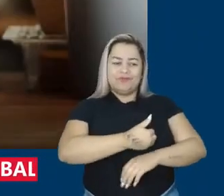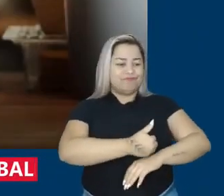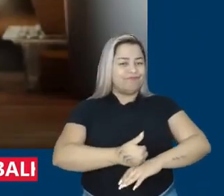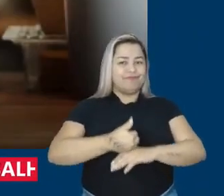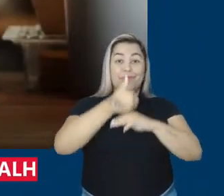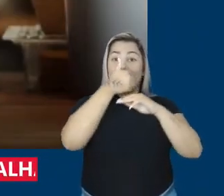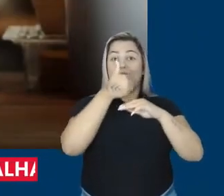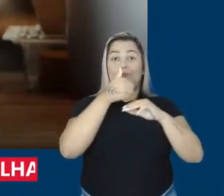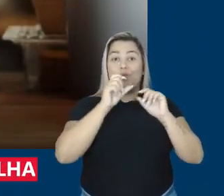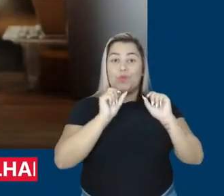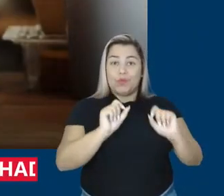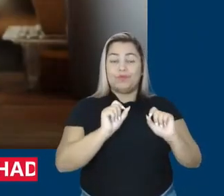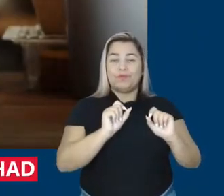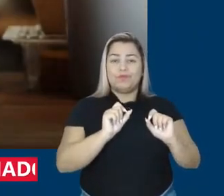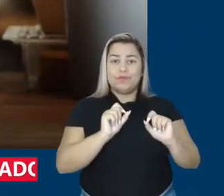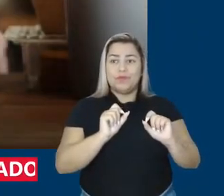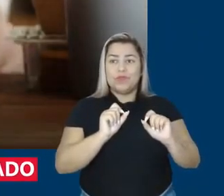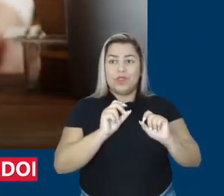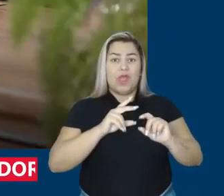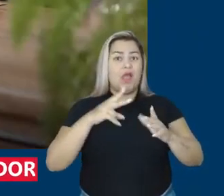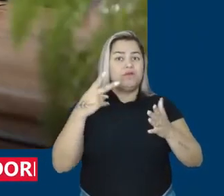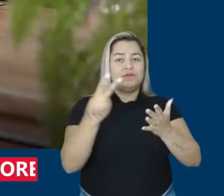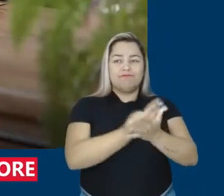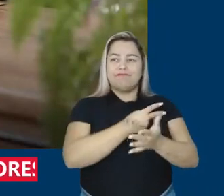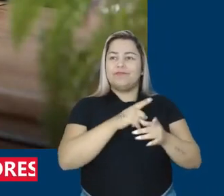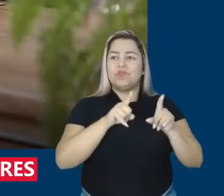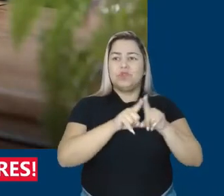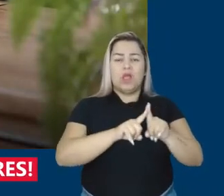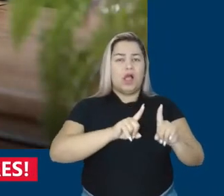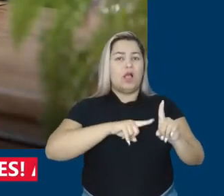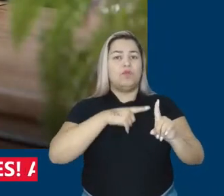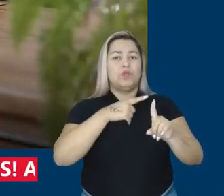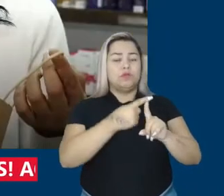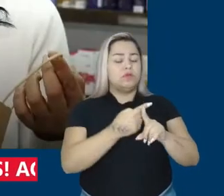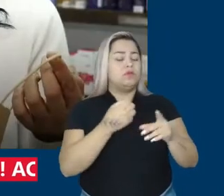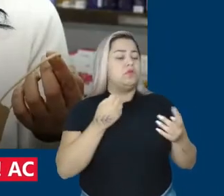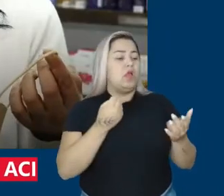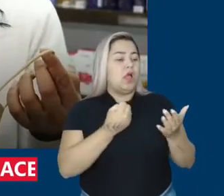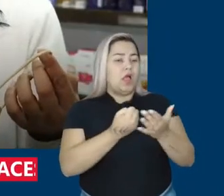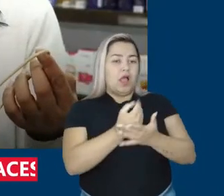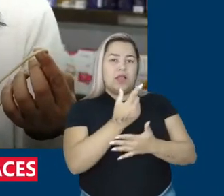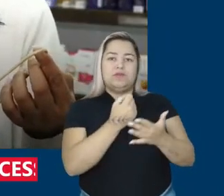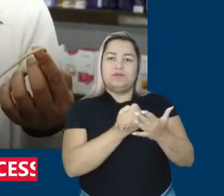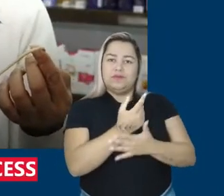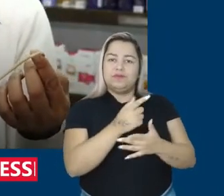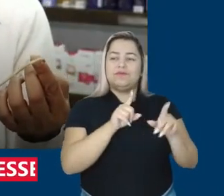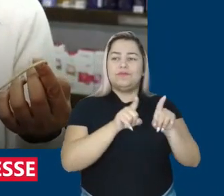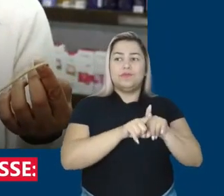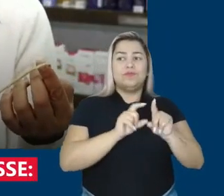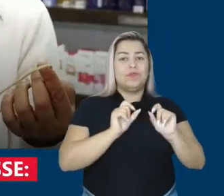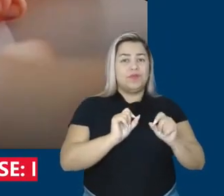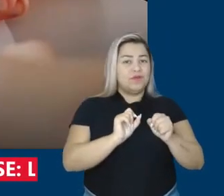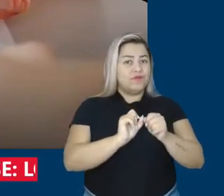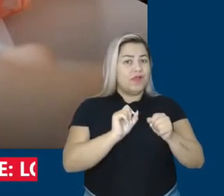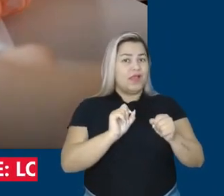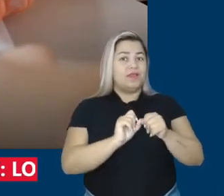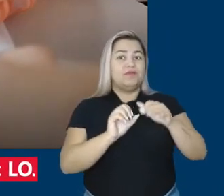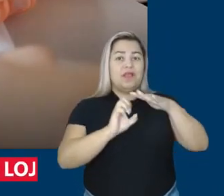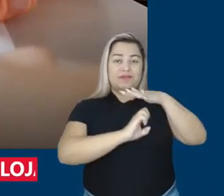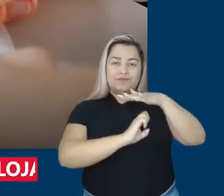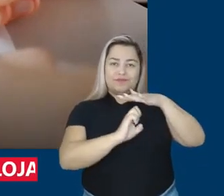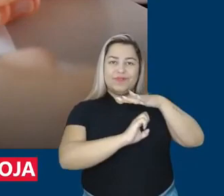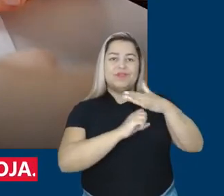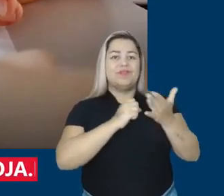Com isso, a roda da economia gira aumentando o consumo, as vendas e a produção, o que faz as empresas